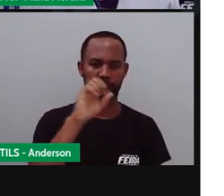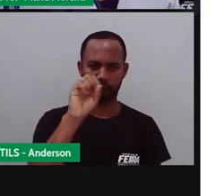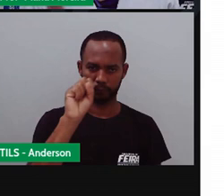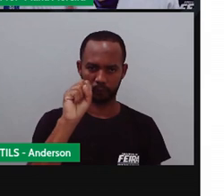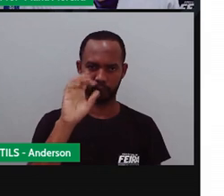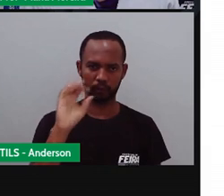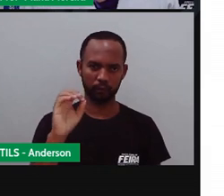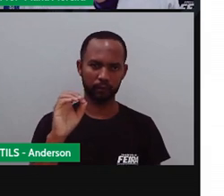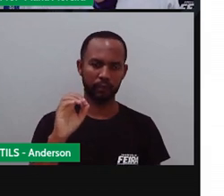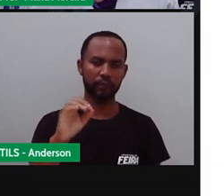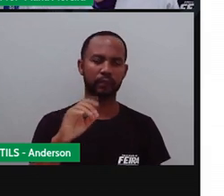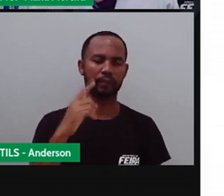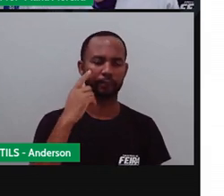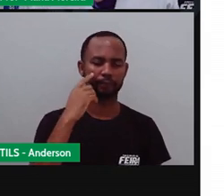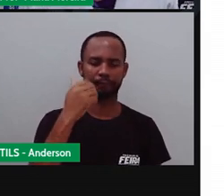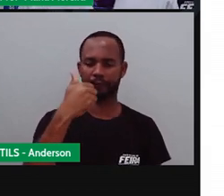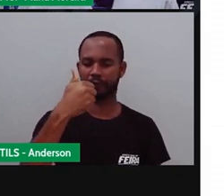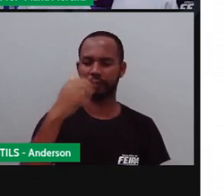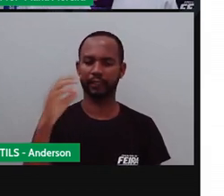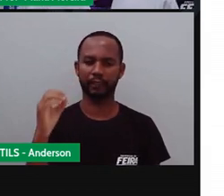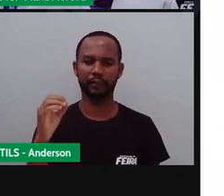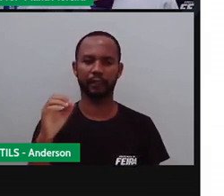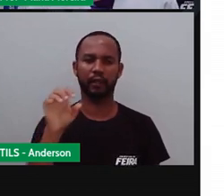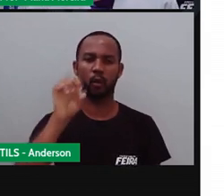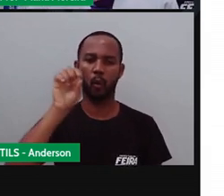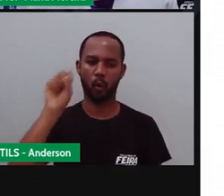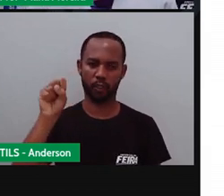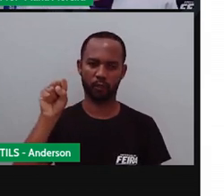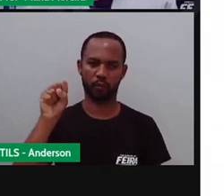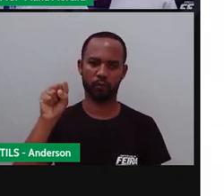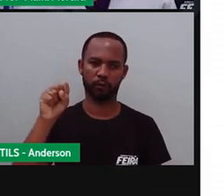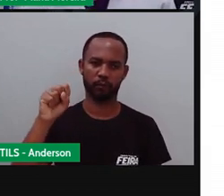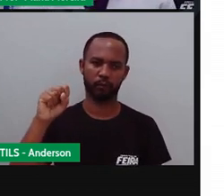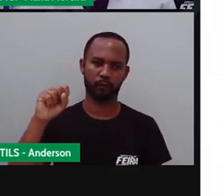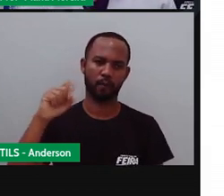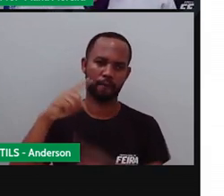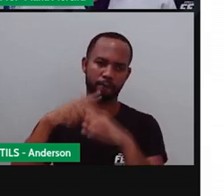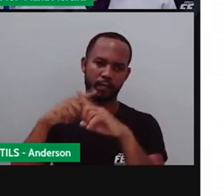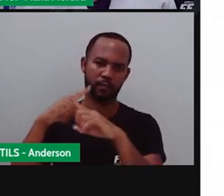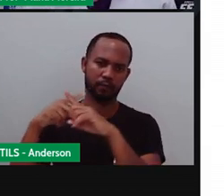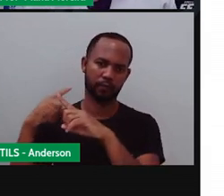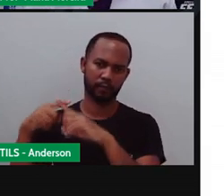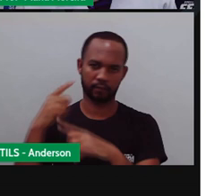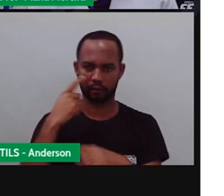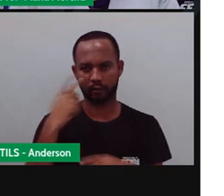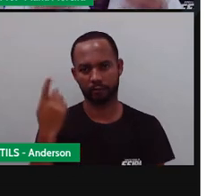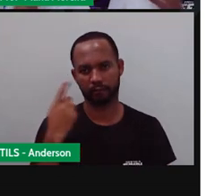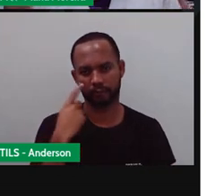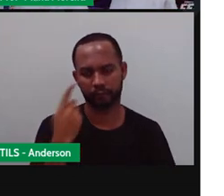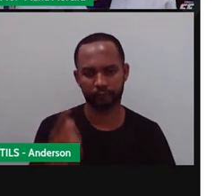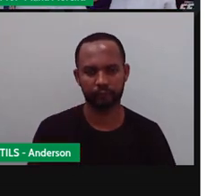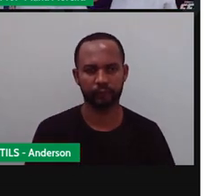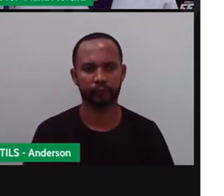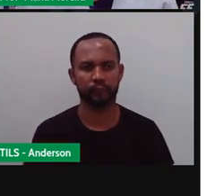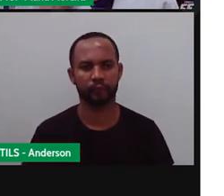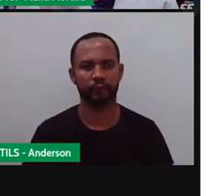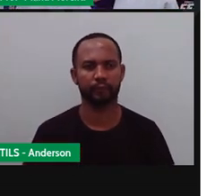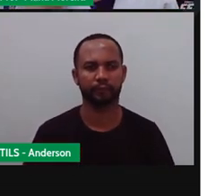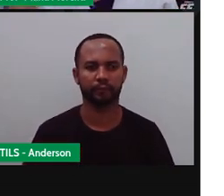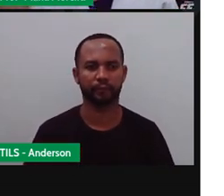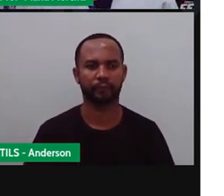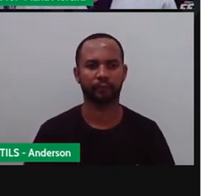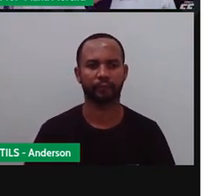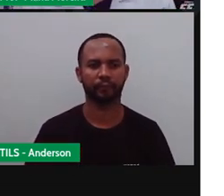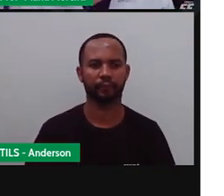isso? É 10 quantas vezes? 8 vezes. 100, 10. 10 vezes são... Porque a centena são